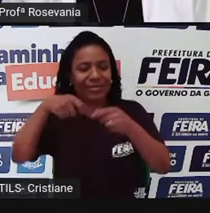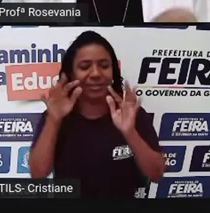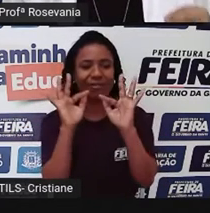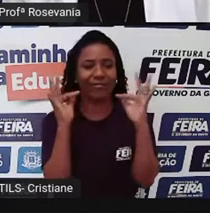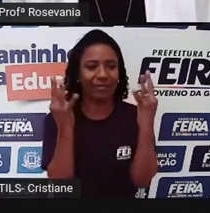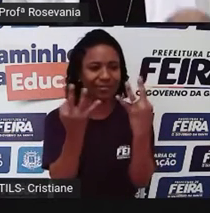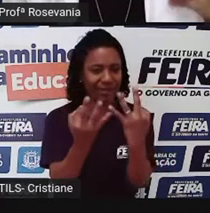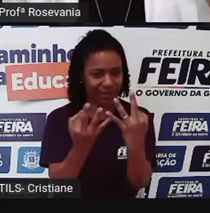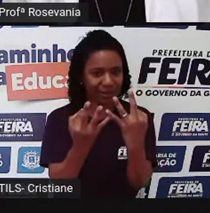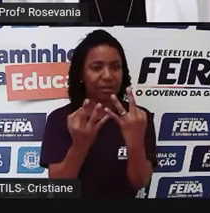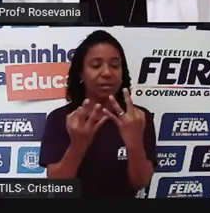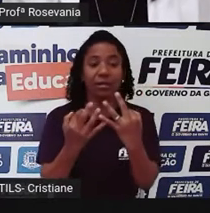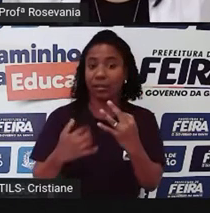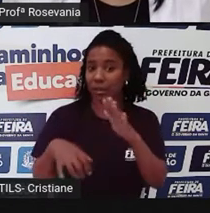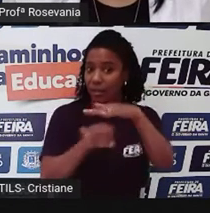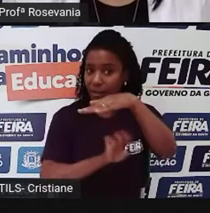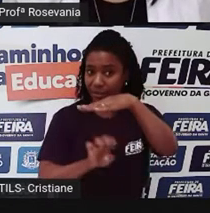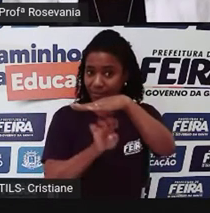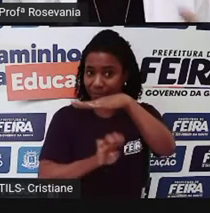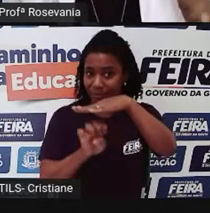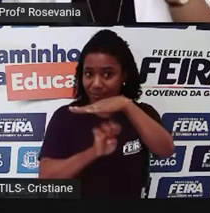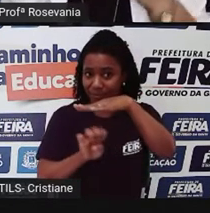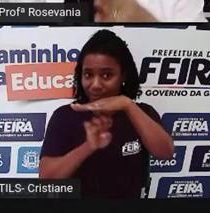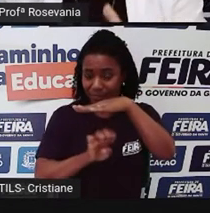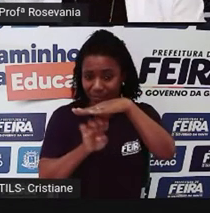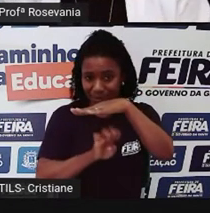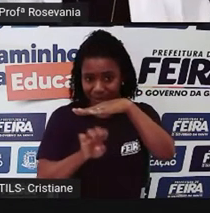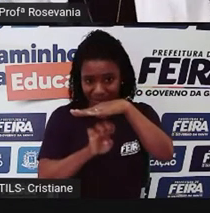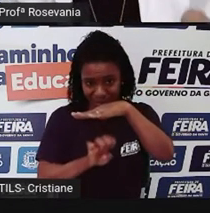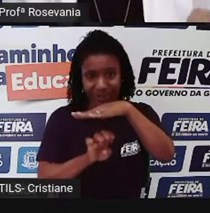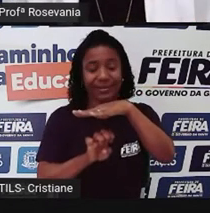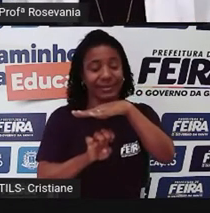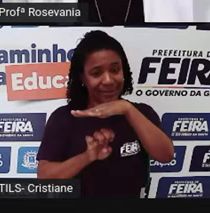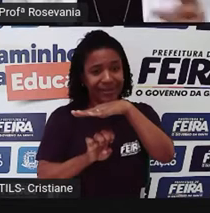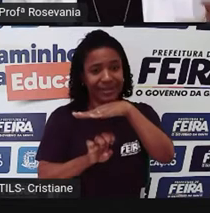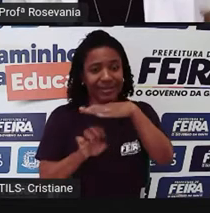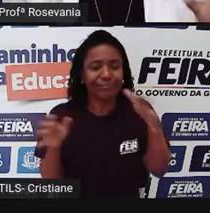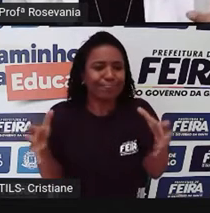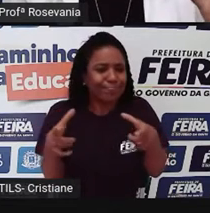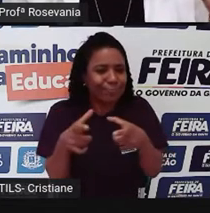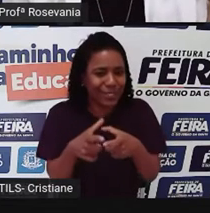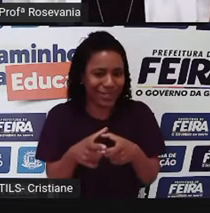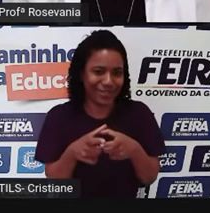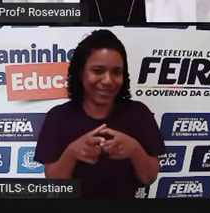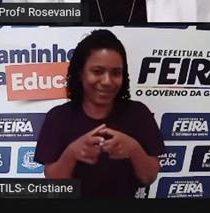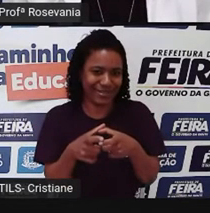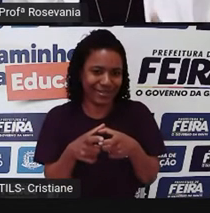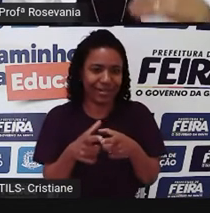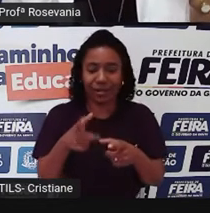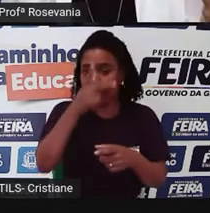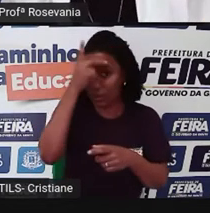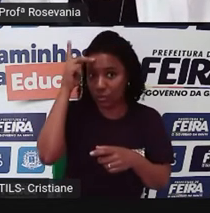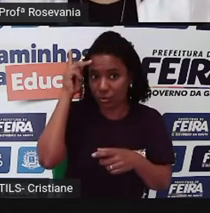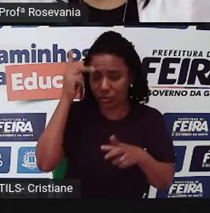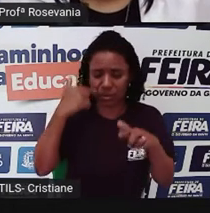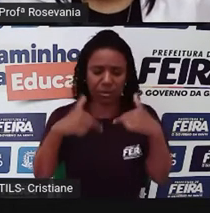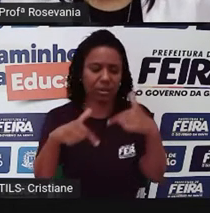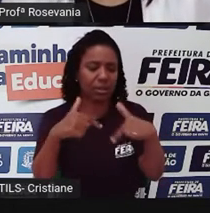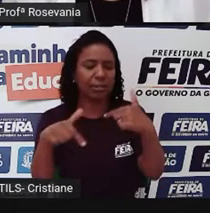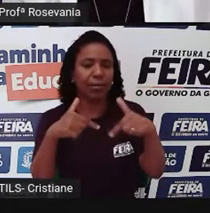constituída por empresas de pequeno porte. E que, como o próprio nome já está dizendo, a maioria dos funcionários, dos